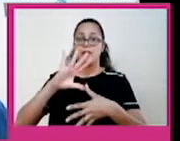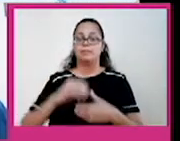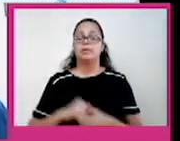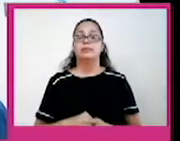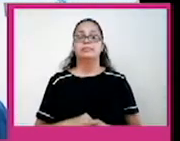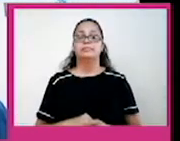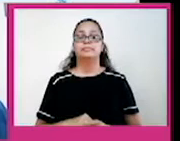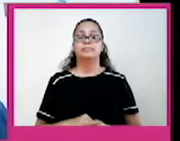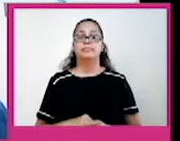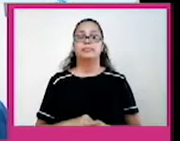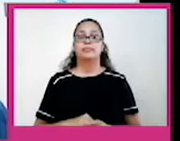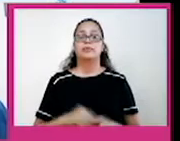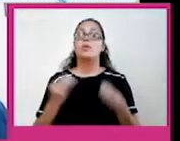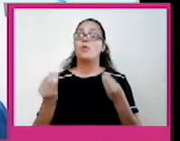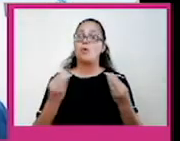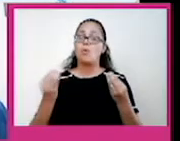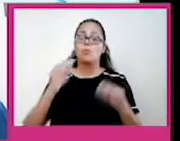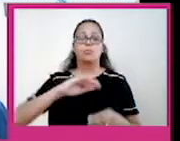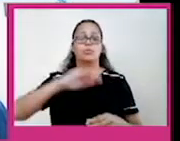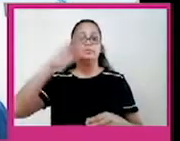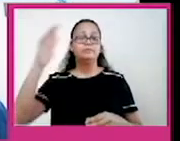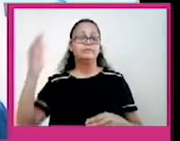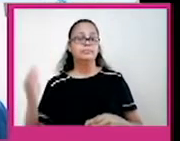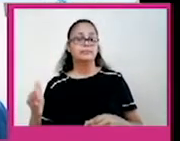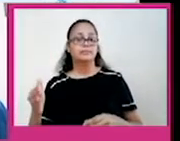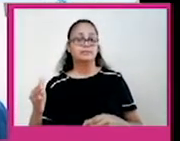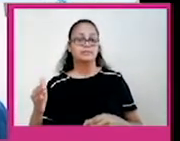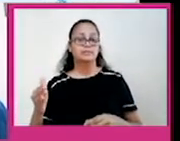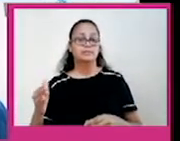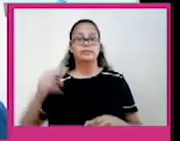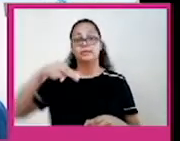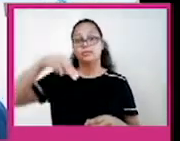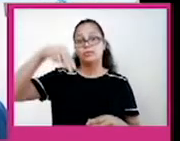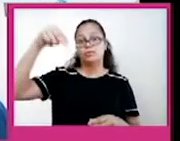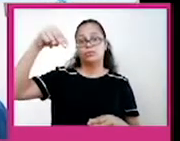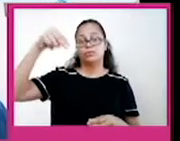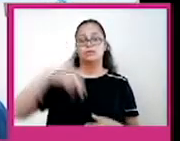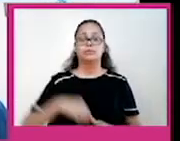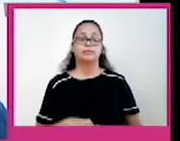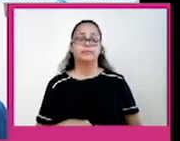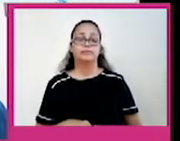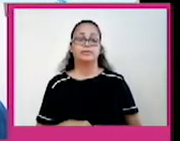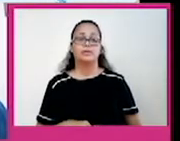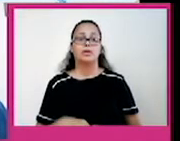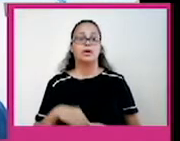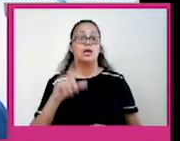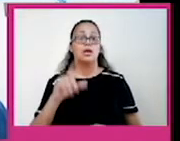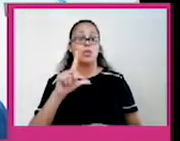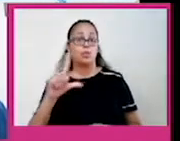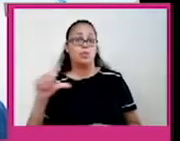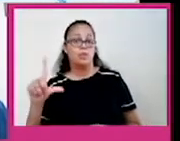das montanhas da América Anglo-Saxônica, da porção norte aqui da América. Na porção leste, existem os